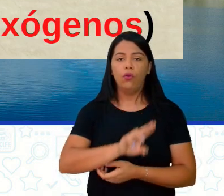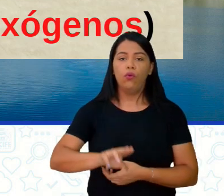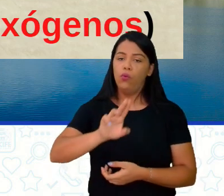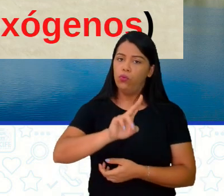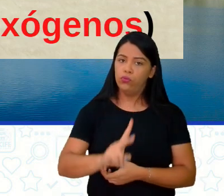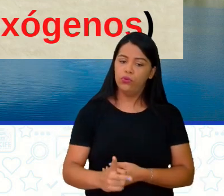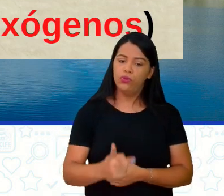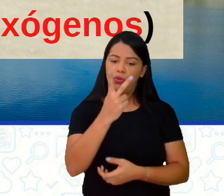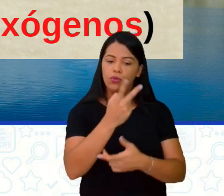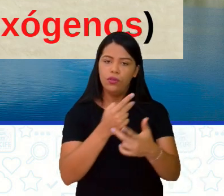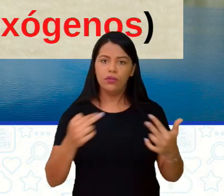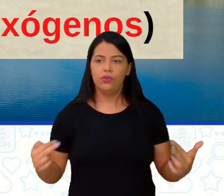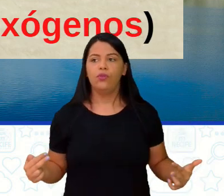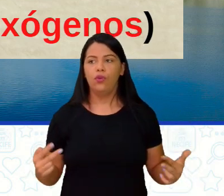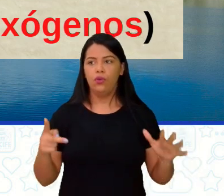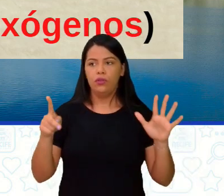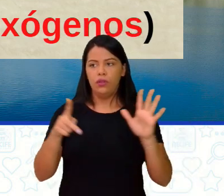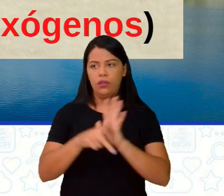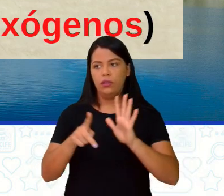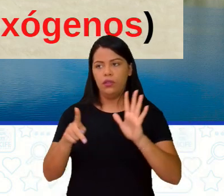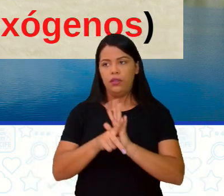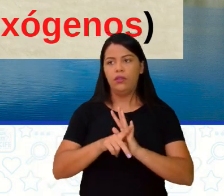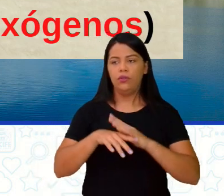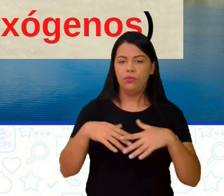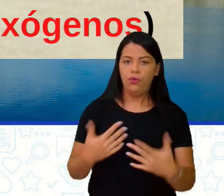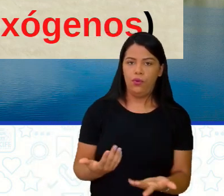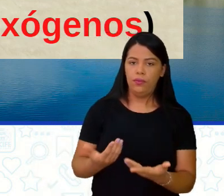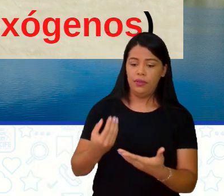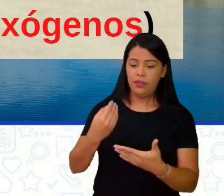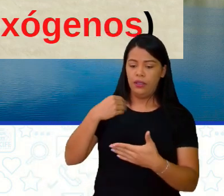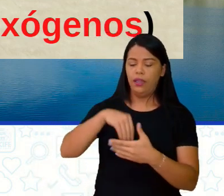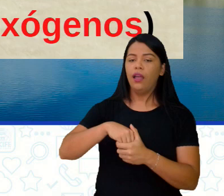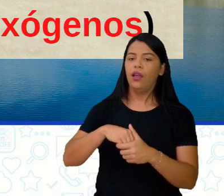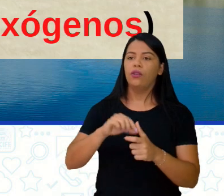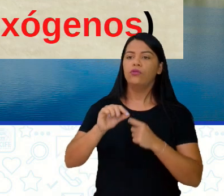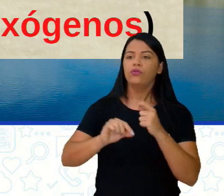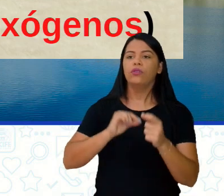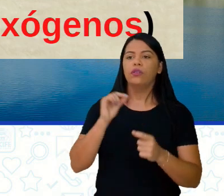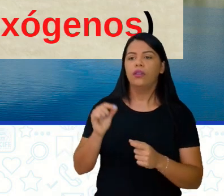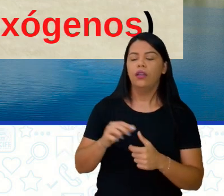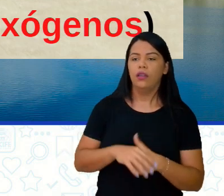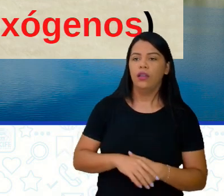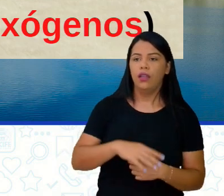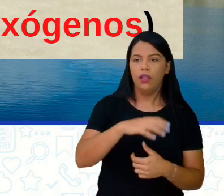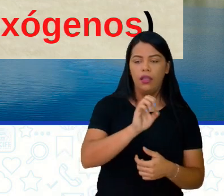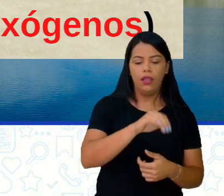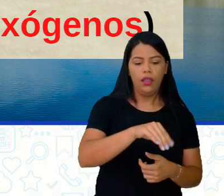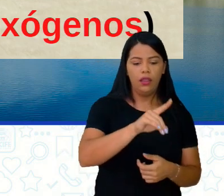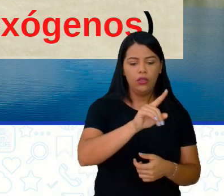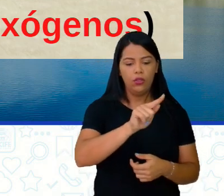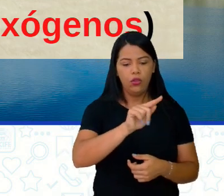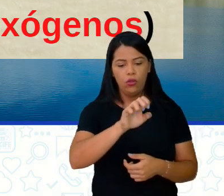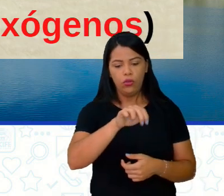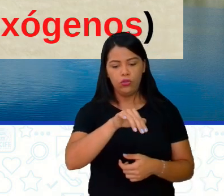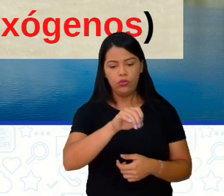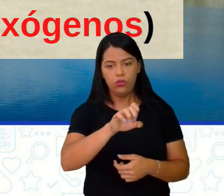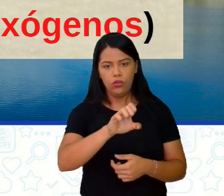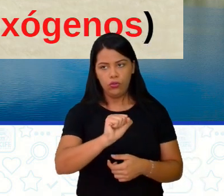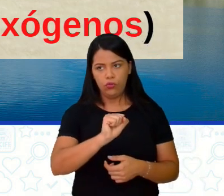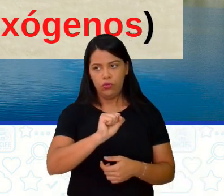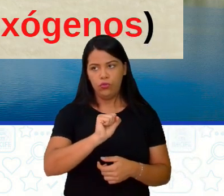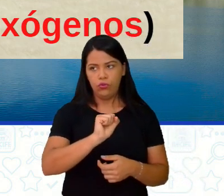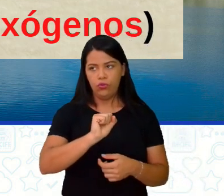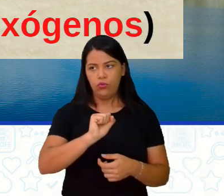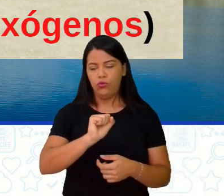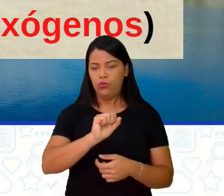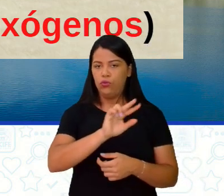tipos de agentes. Os agentes internos,